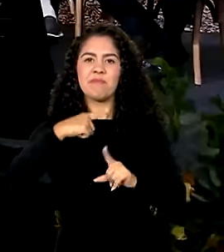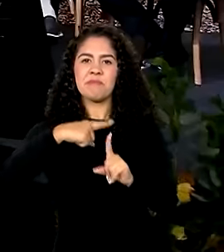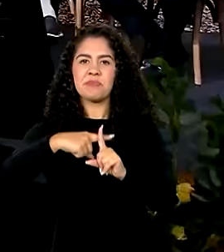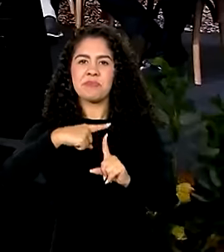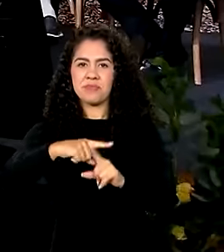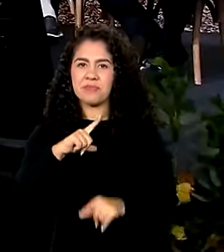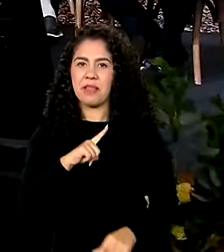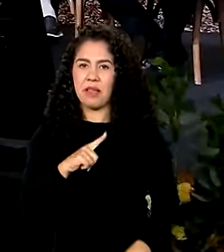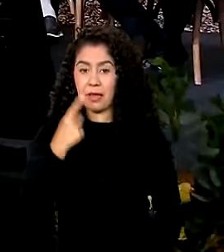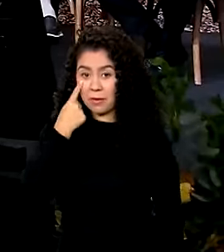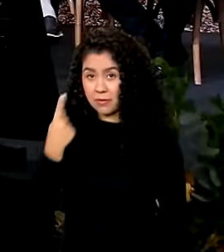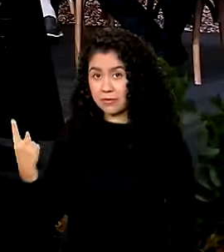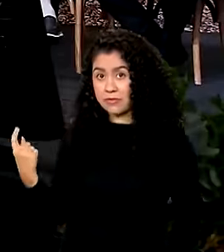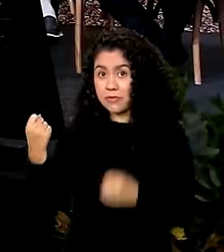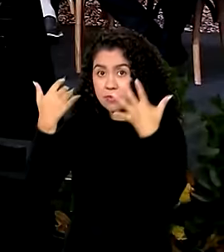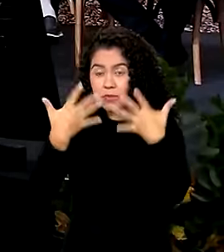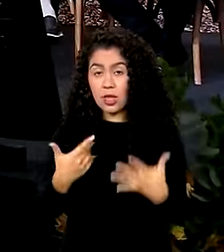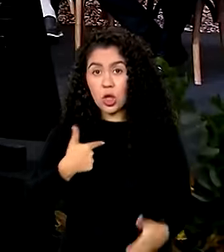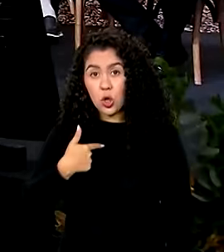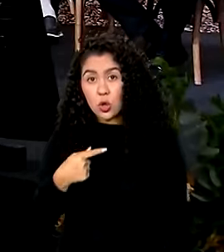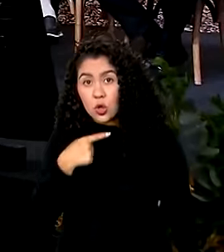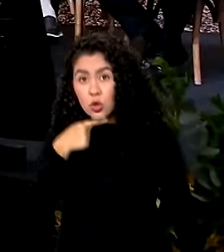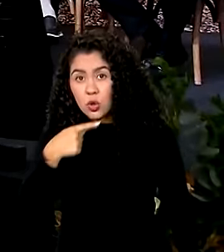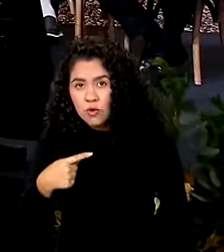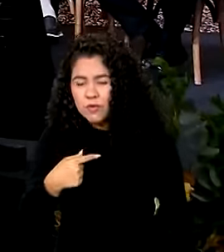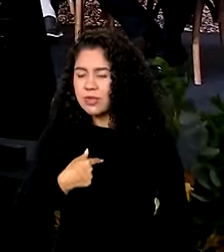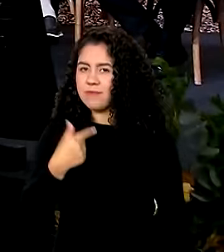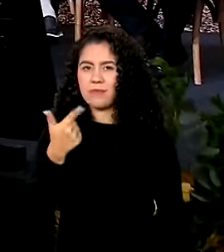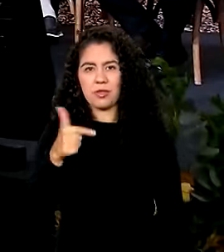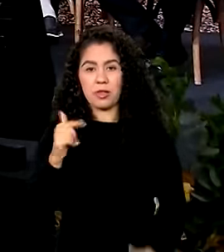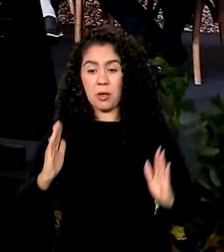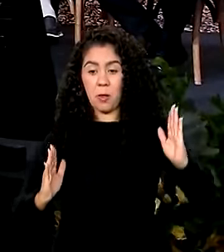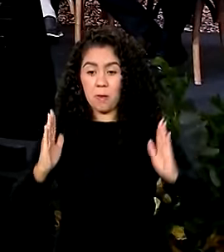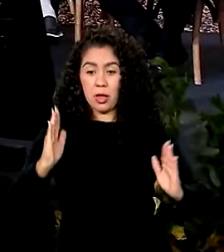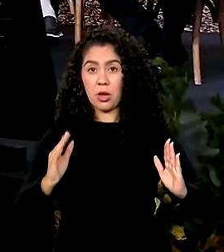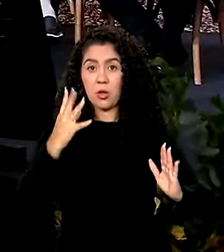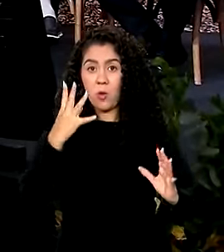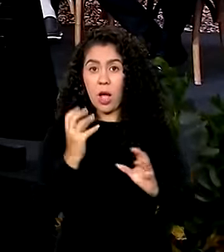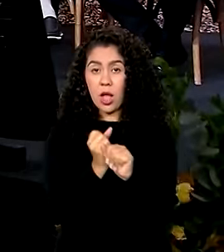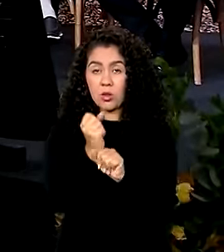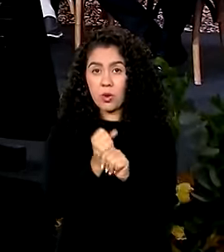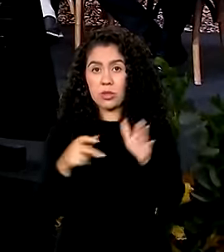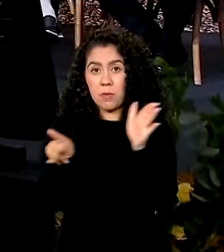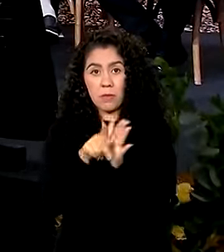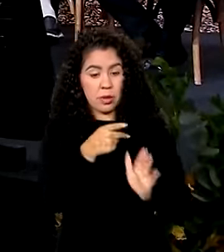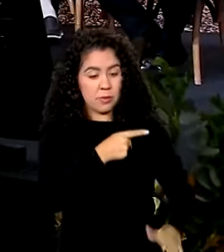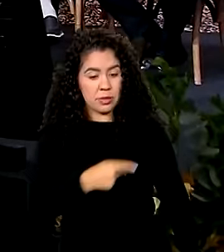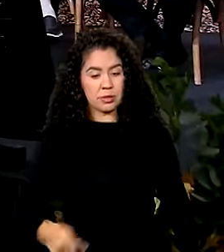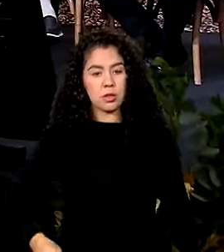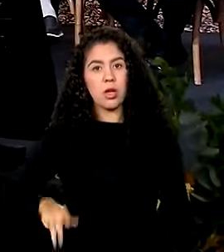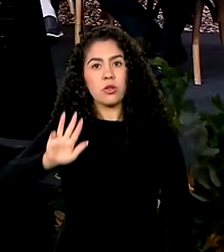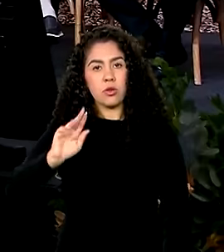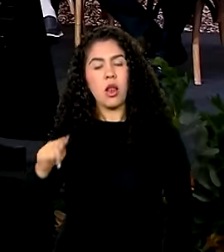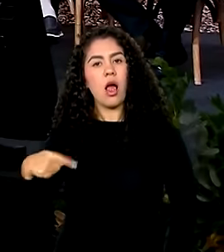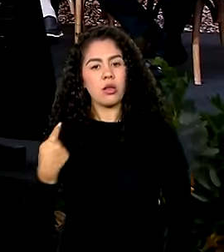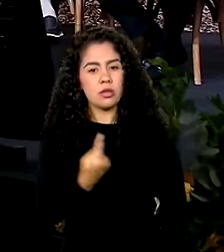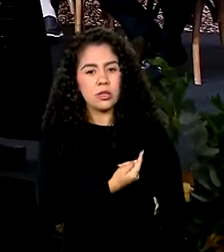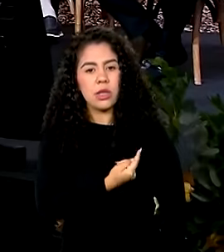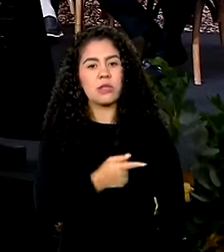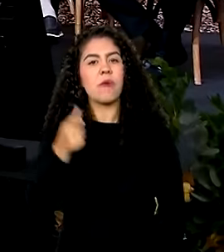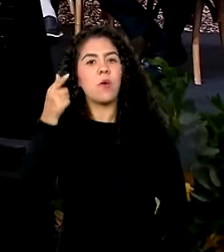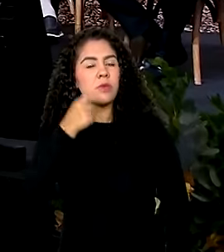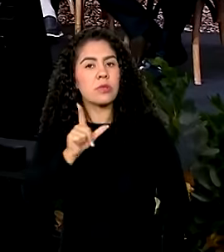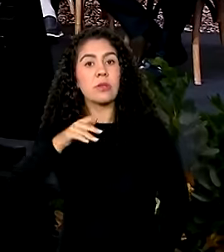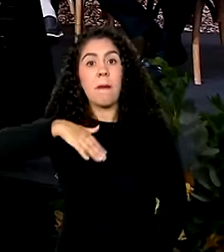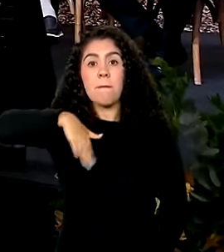Eu não tenho dúvida que nos quatro anos do governo do presidente Lula, nós vamos inserir mais